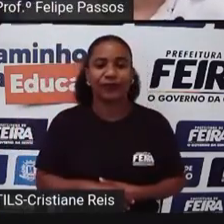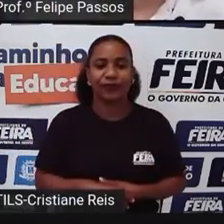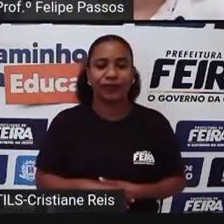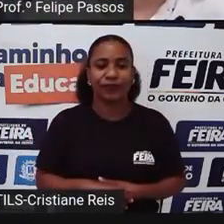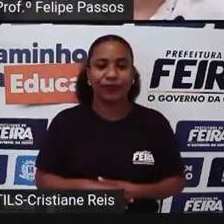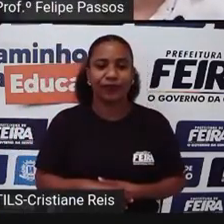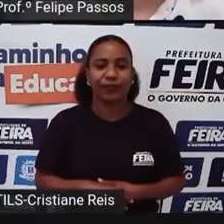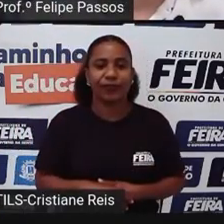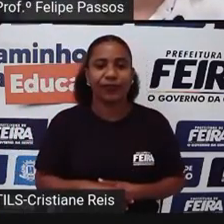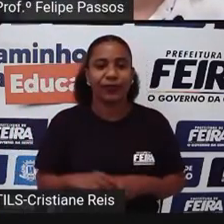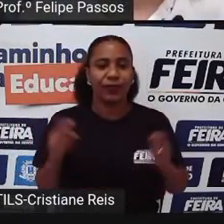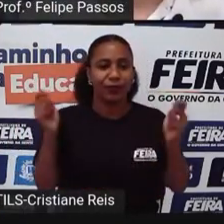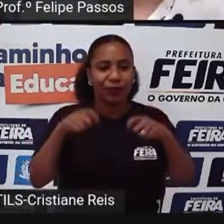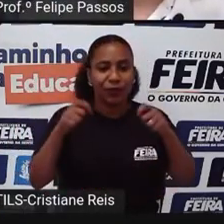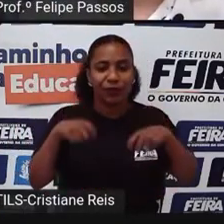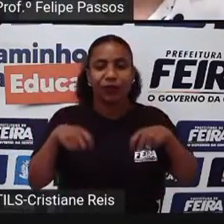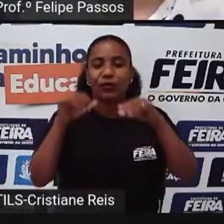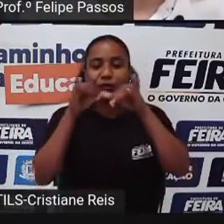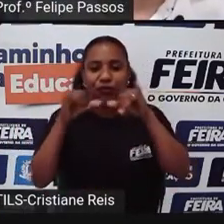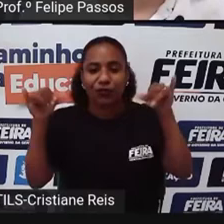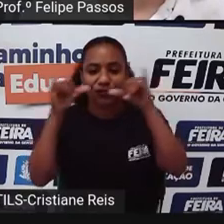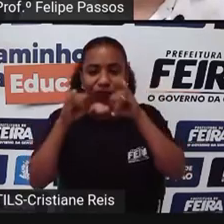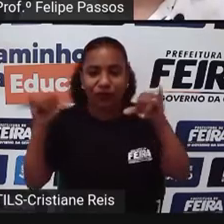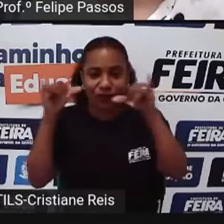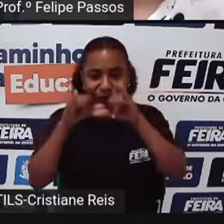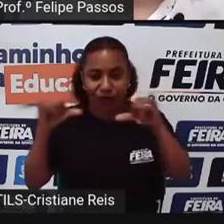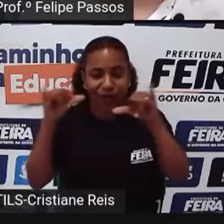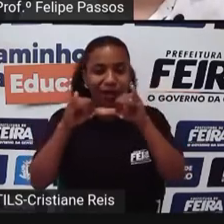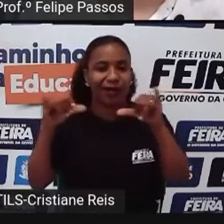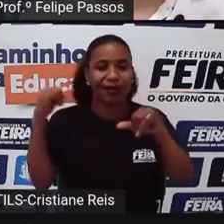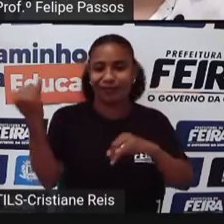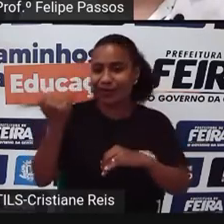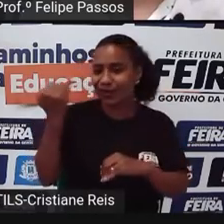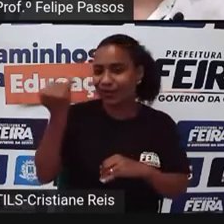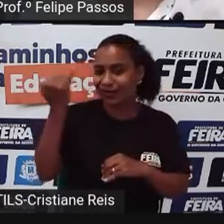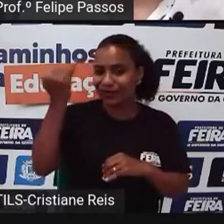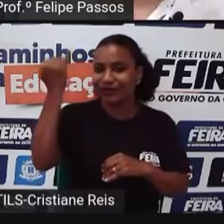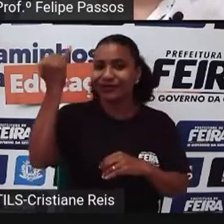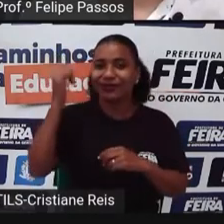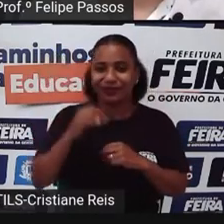Por exemplo Divulgar as ações Né? Isso é muito bom É